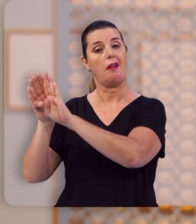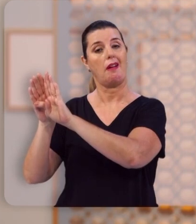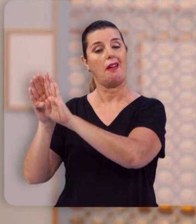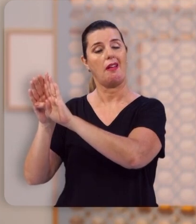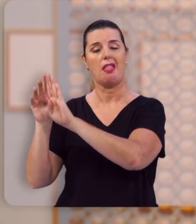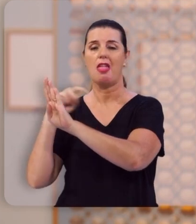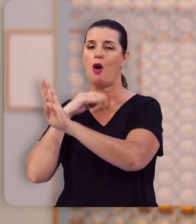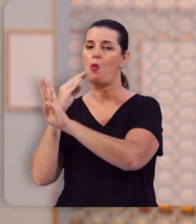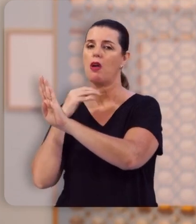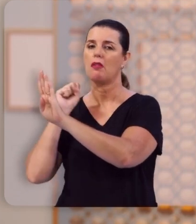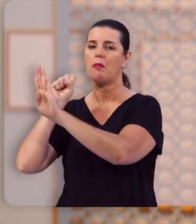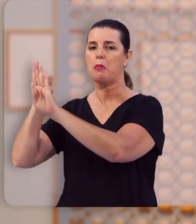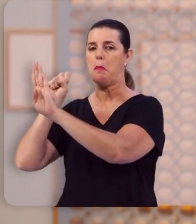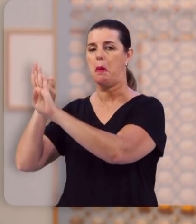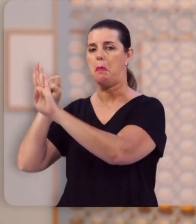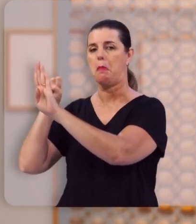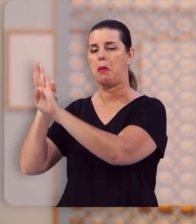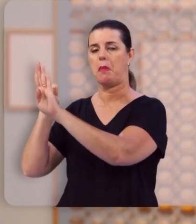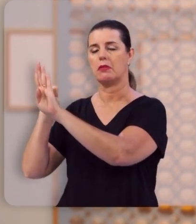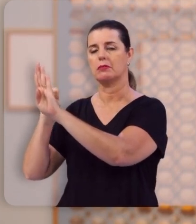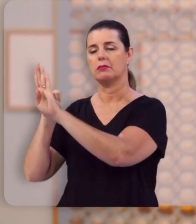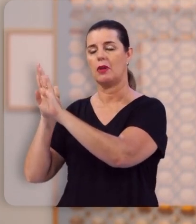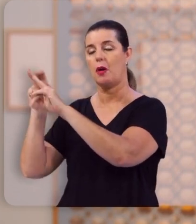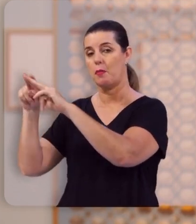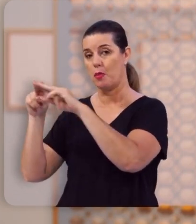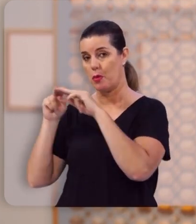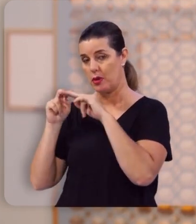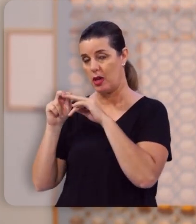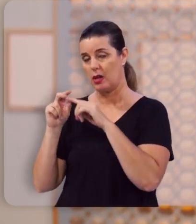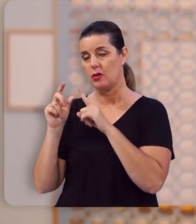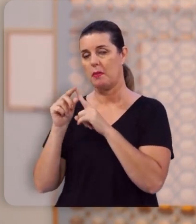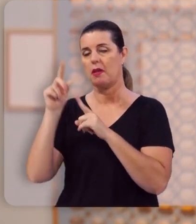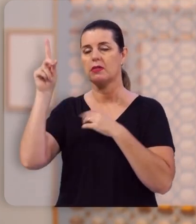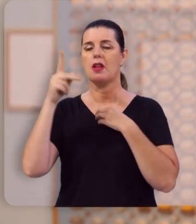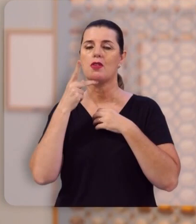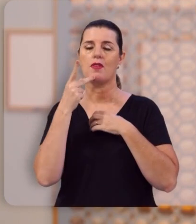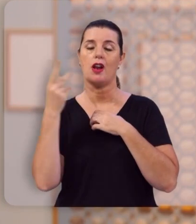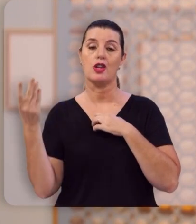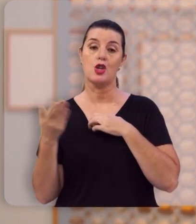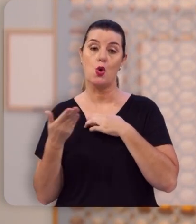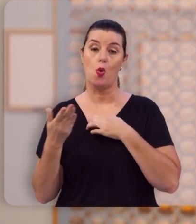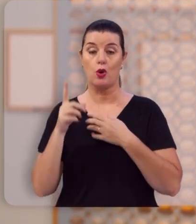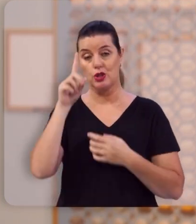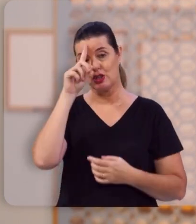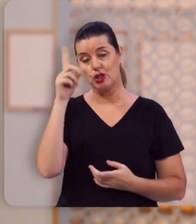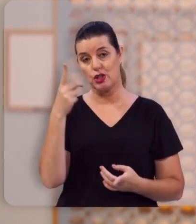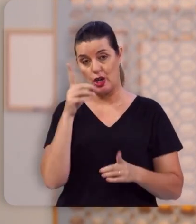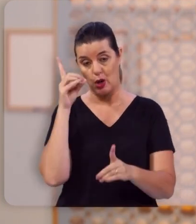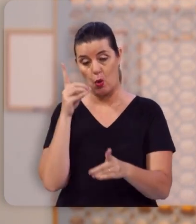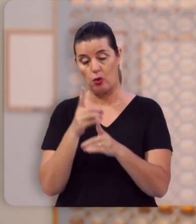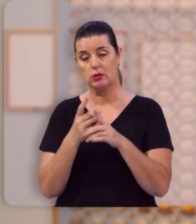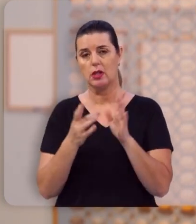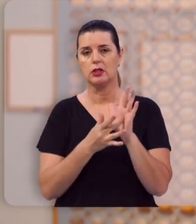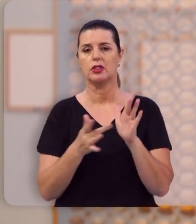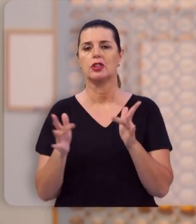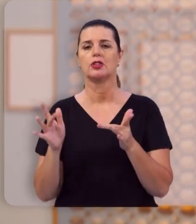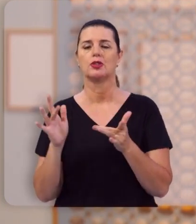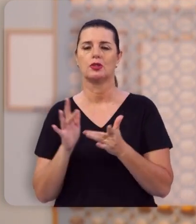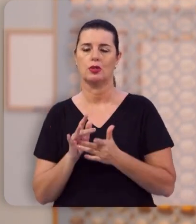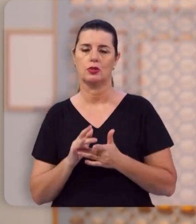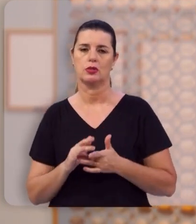E não adianta bater. Por isso a Bíblia diz que hoje é o dia de você ter um encontro com Ele.